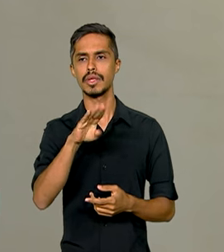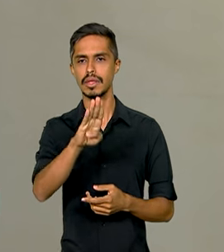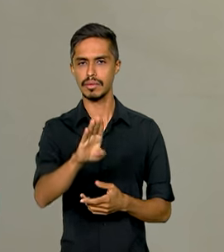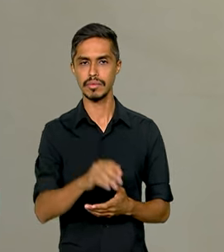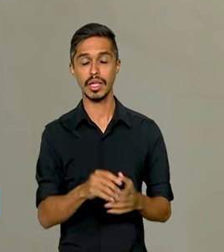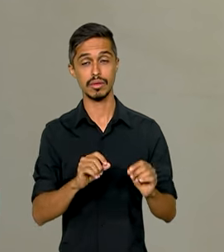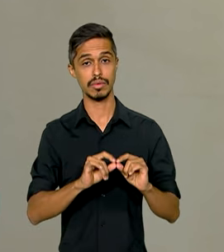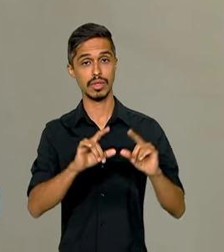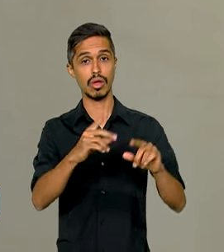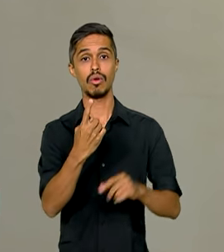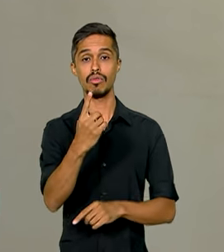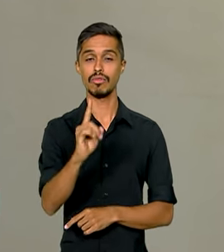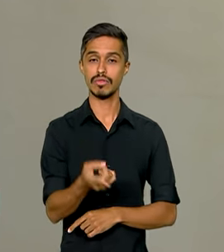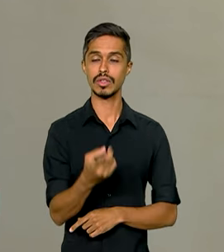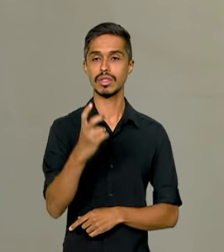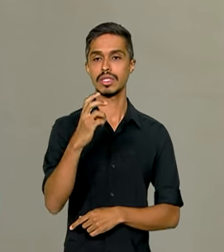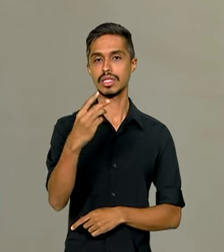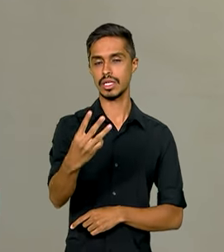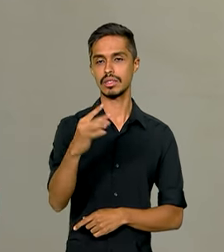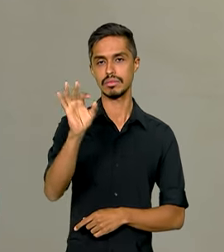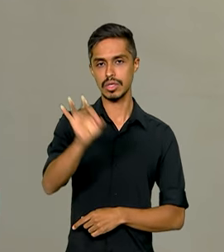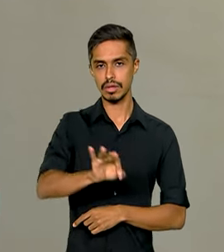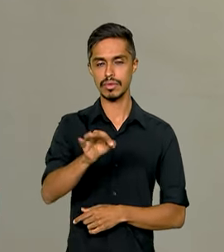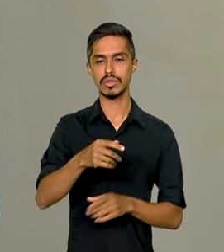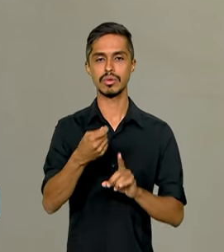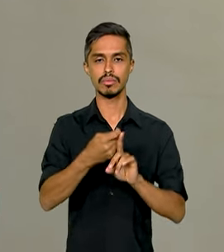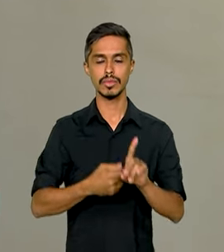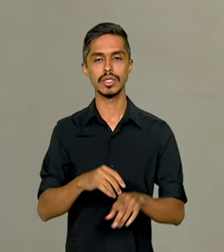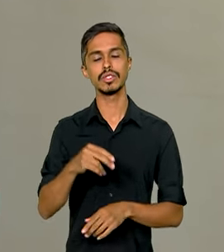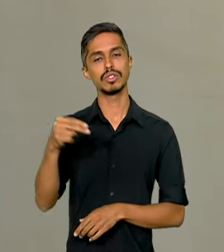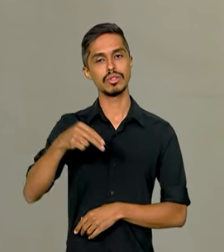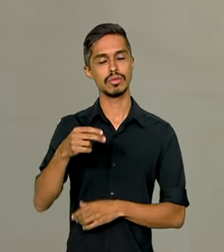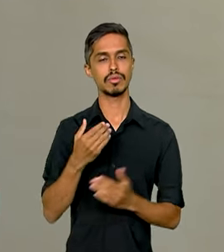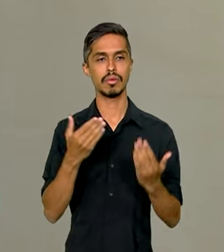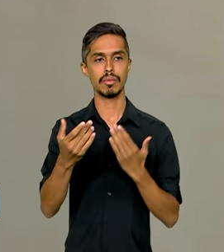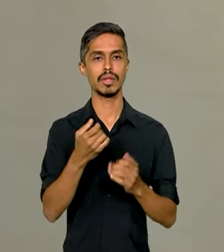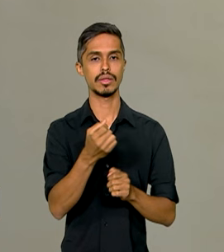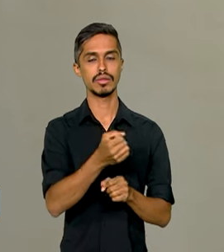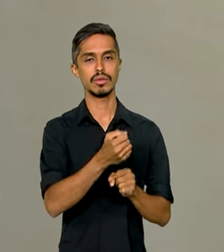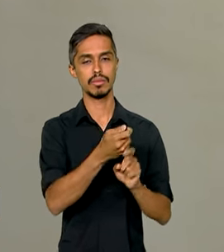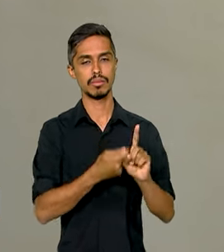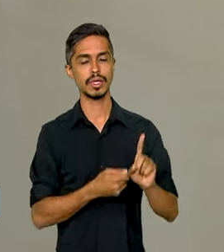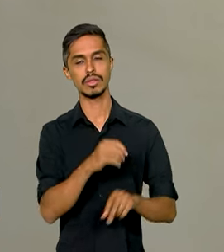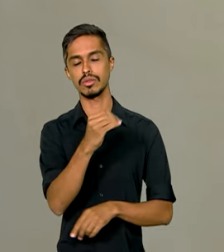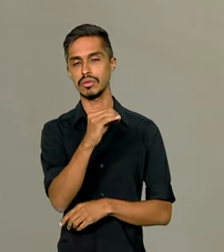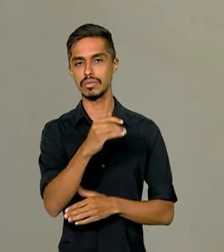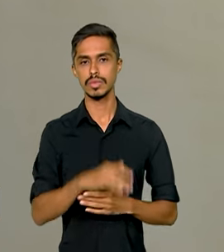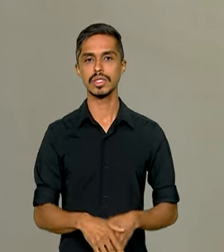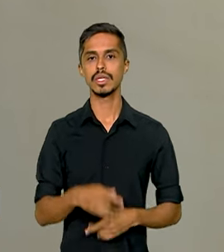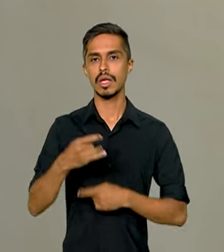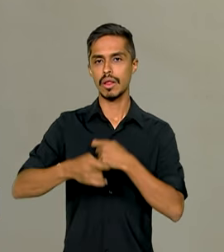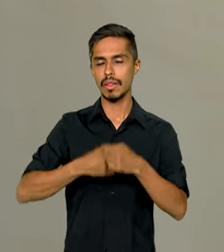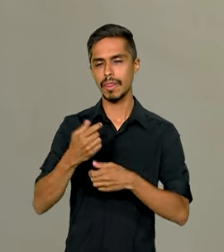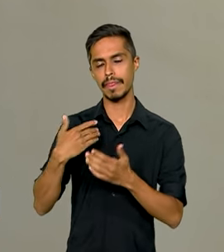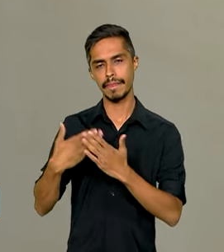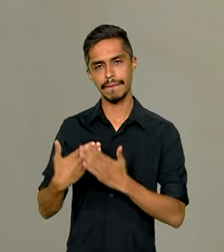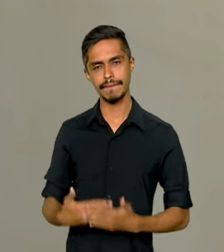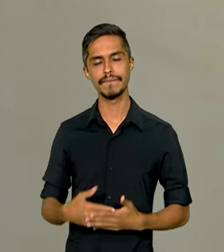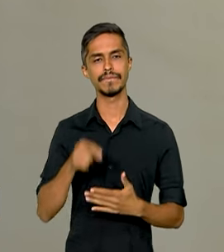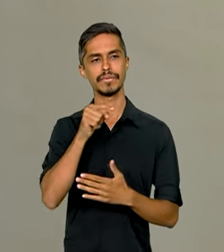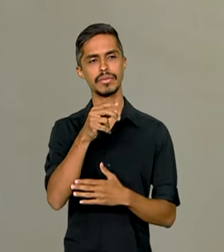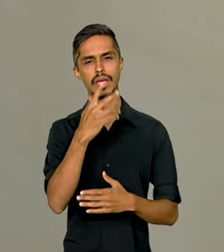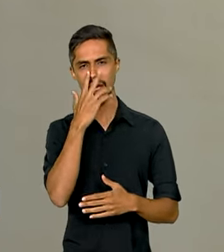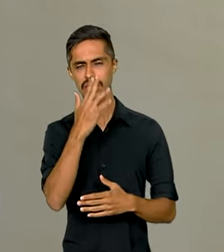crescimento foi de 1,3% em novembro, na comparação com outubro, e os economistas esperavam um resultado